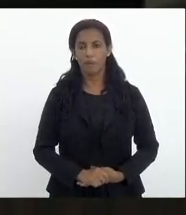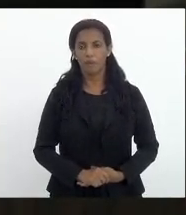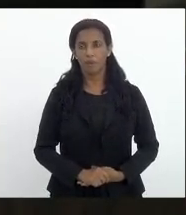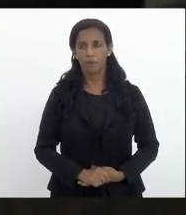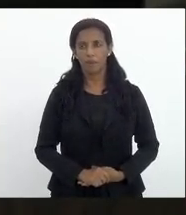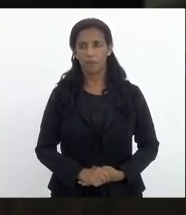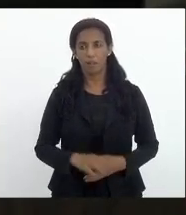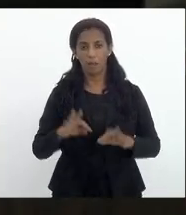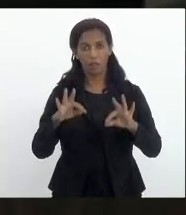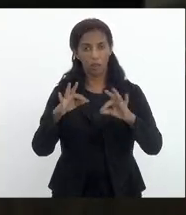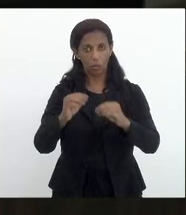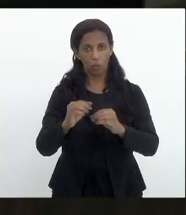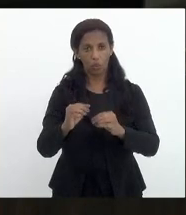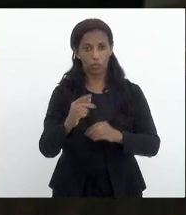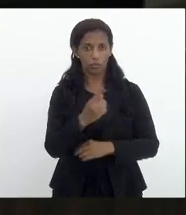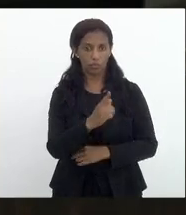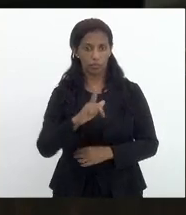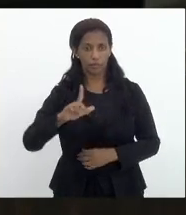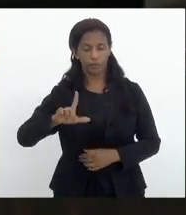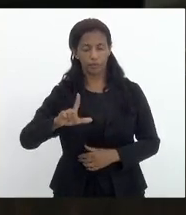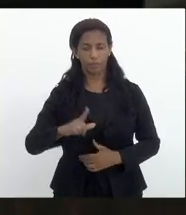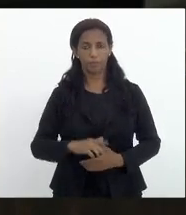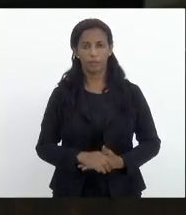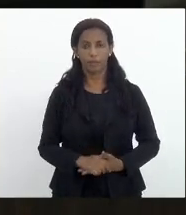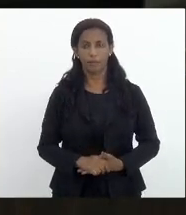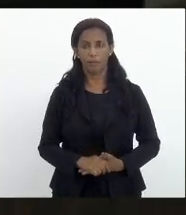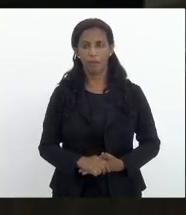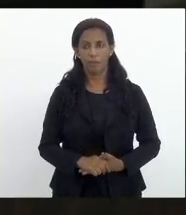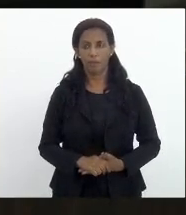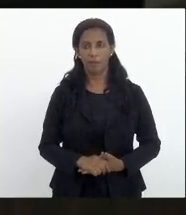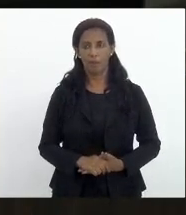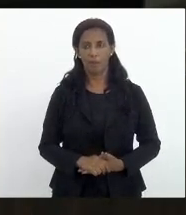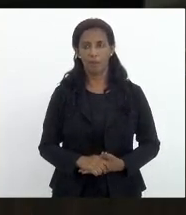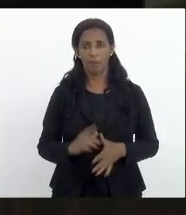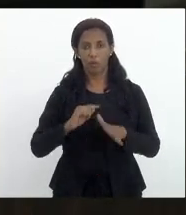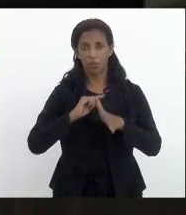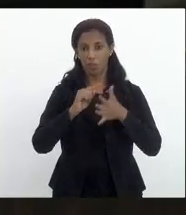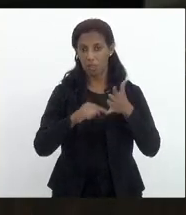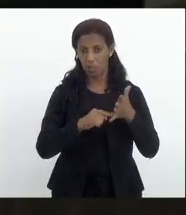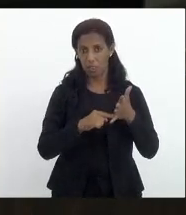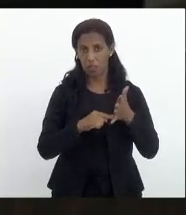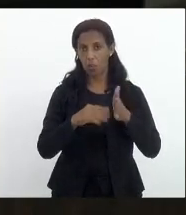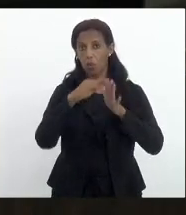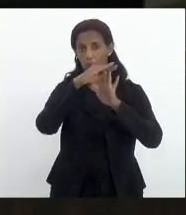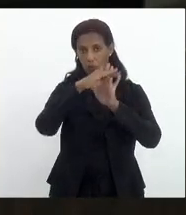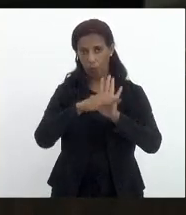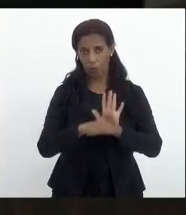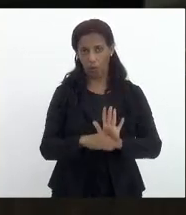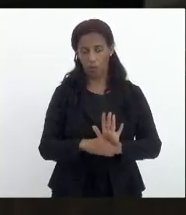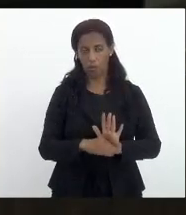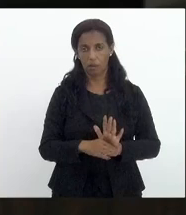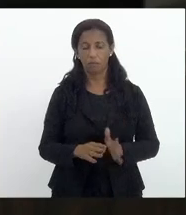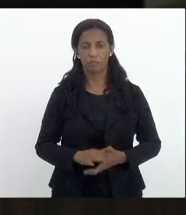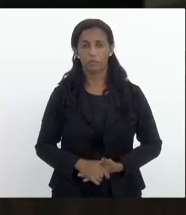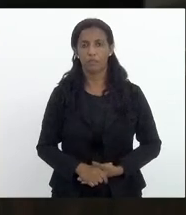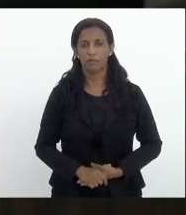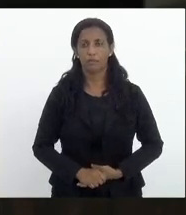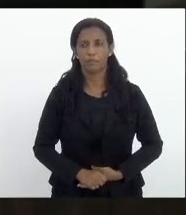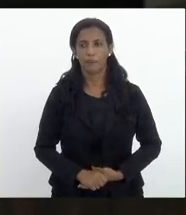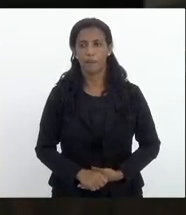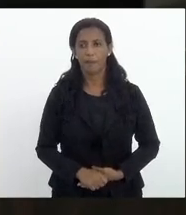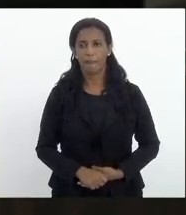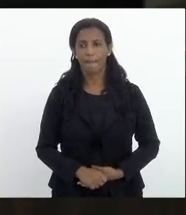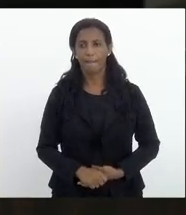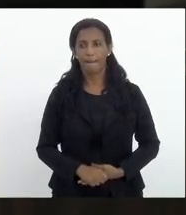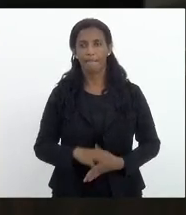Todos os projetos. Os cinco? Todos, por ordem. A